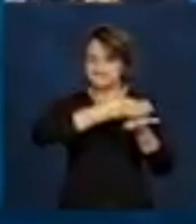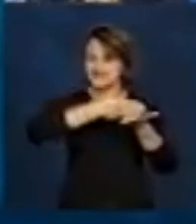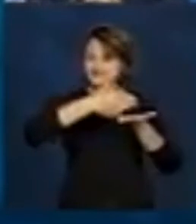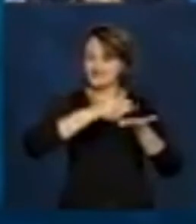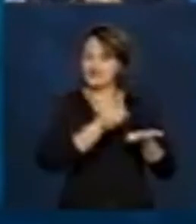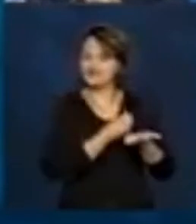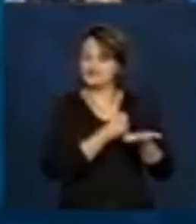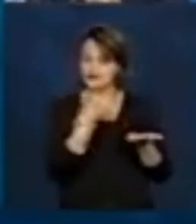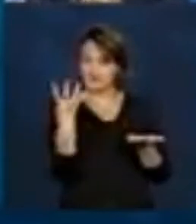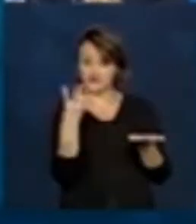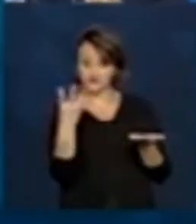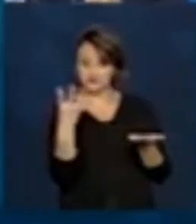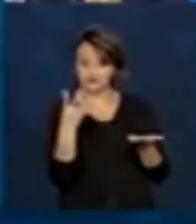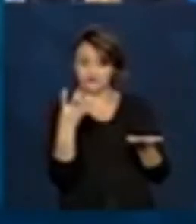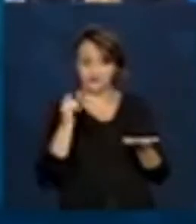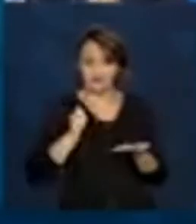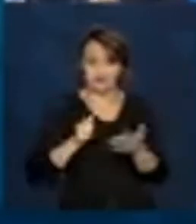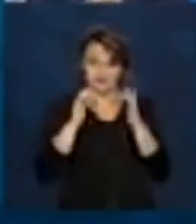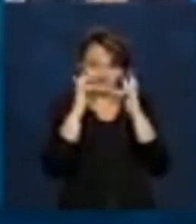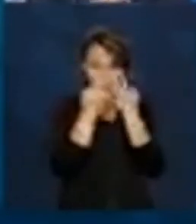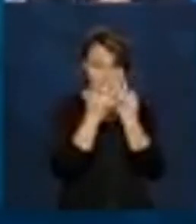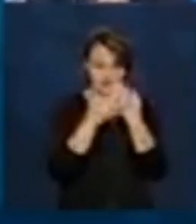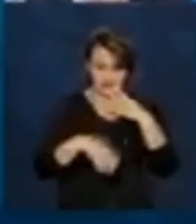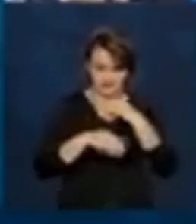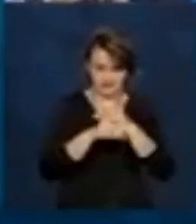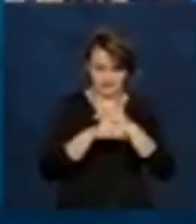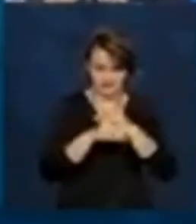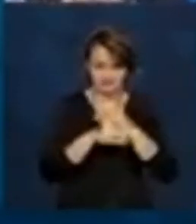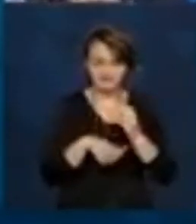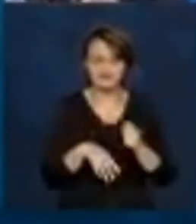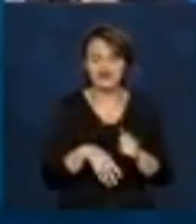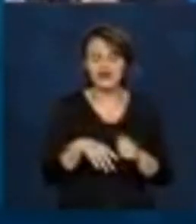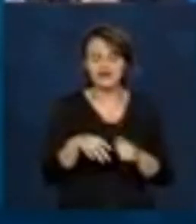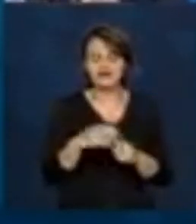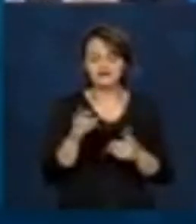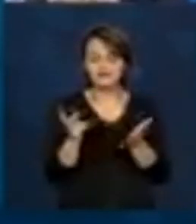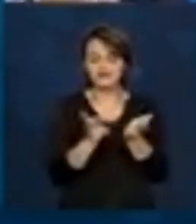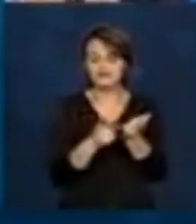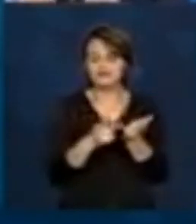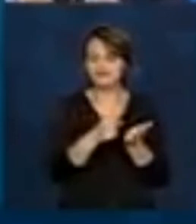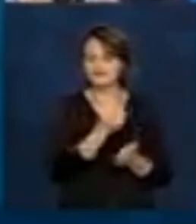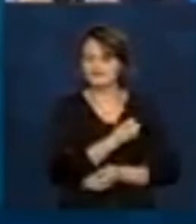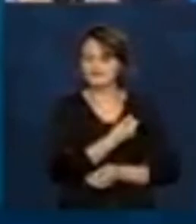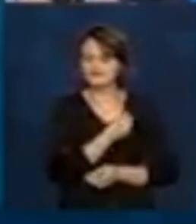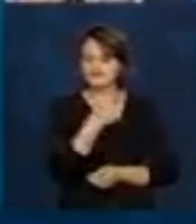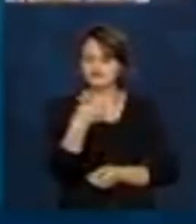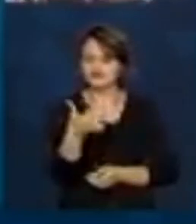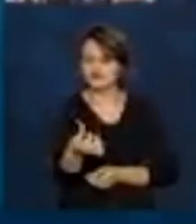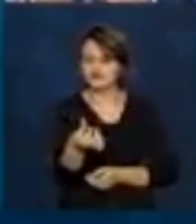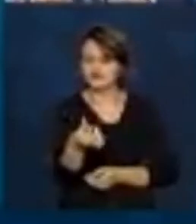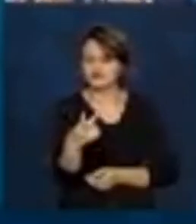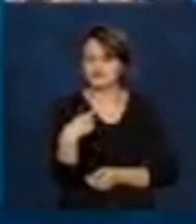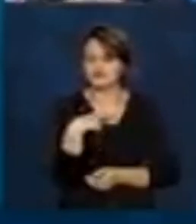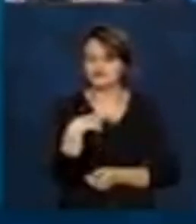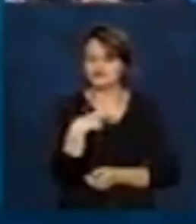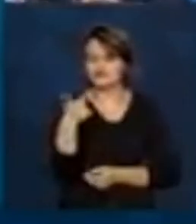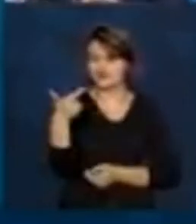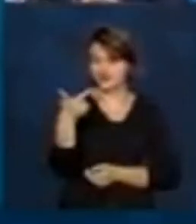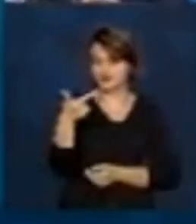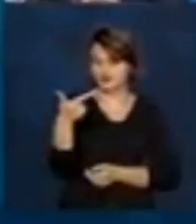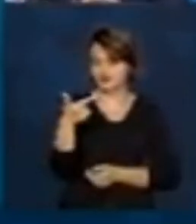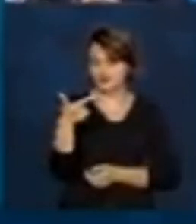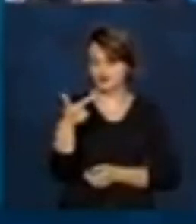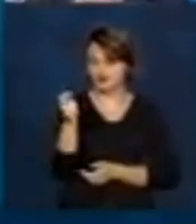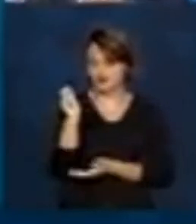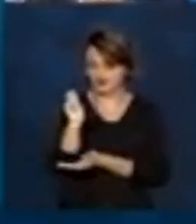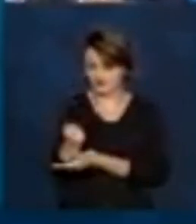do Bolsa Família do auxílio extensão. Então, na página 16, nós temos a segunda parcela do